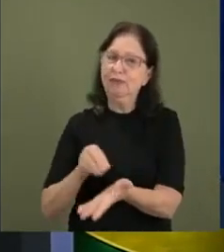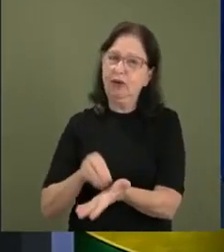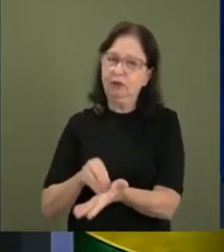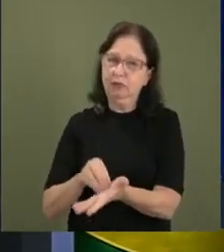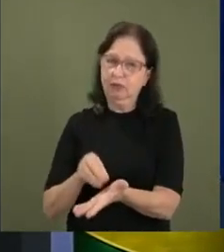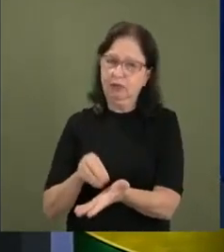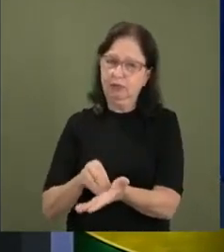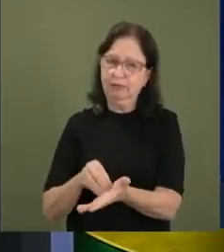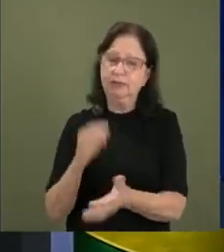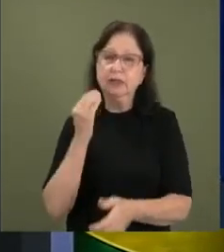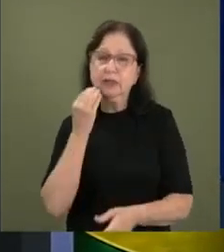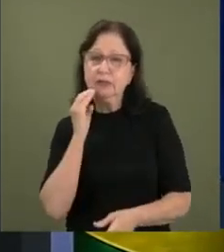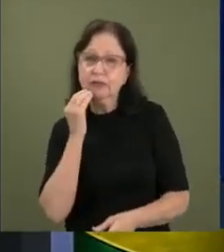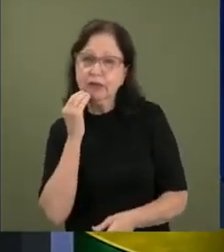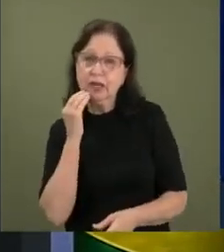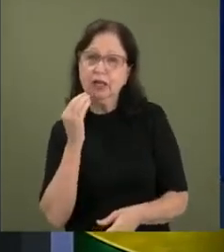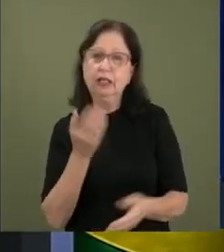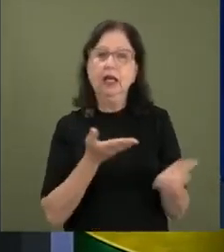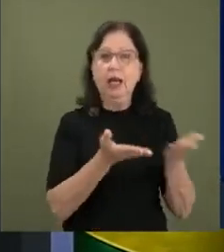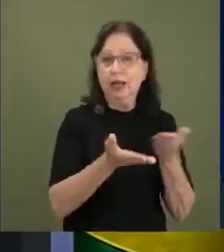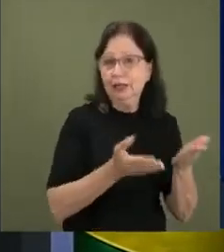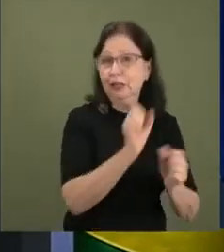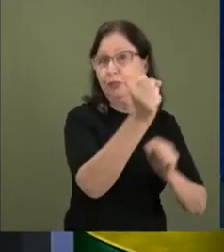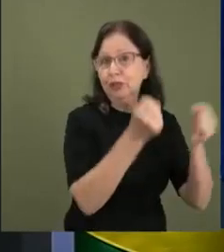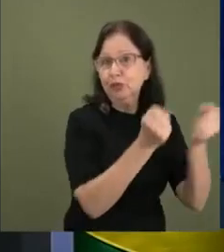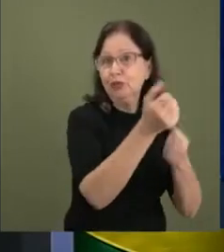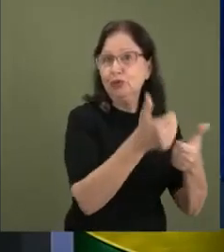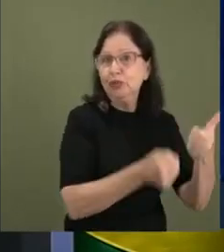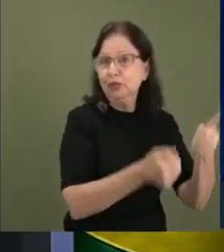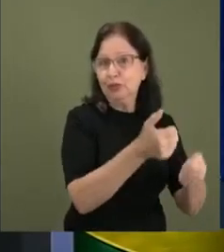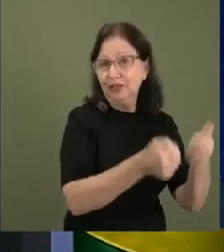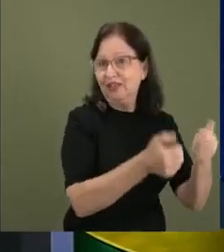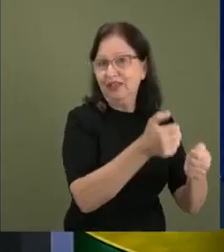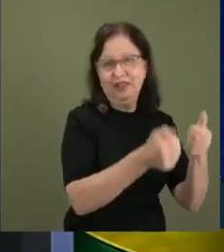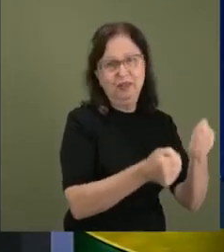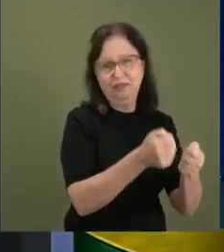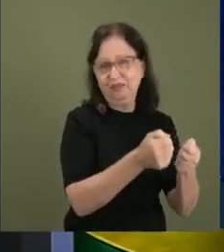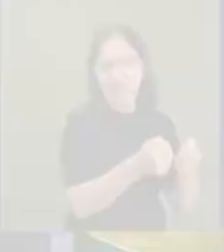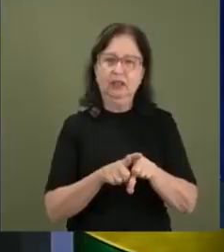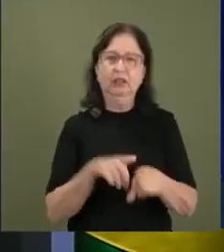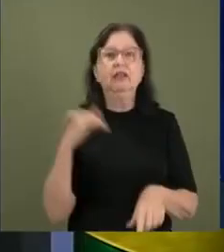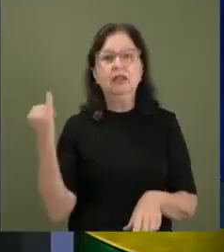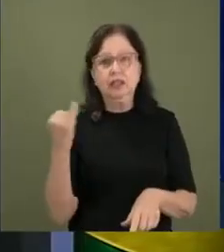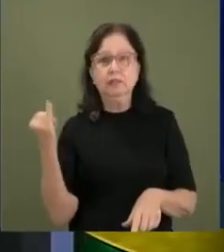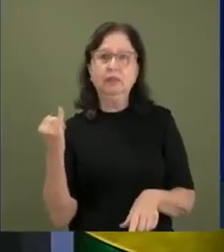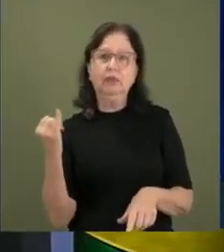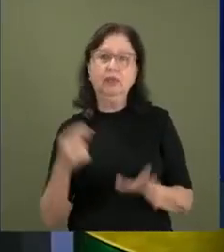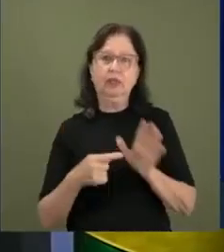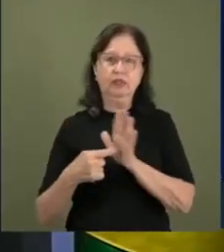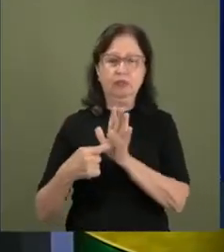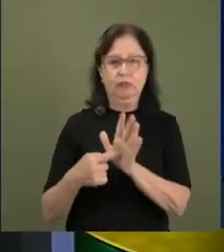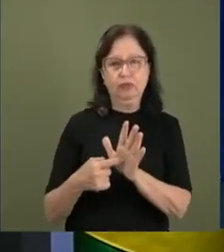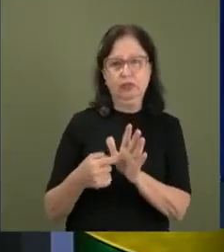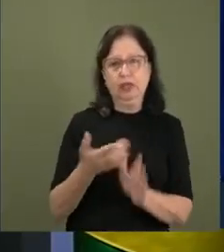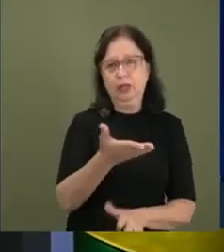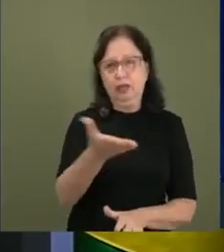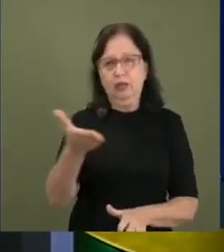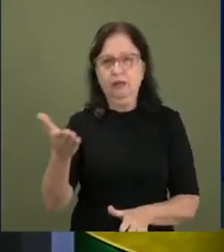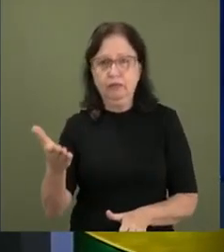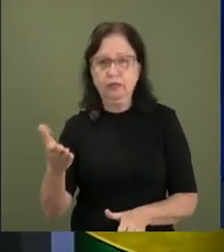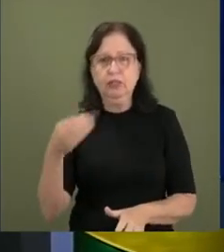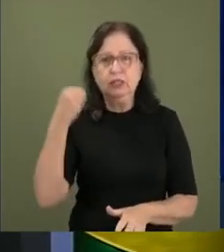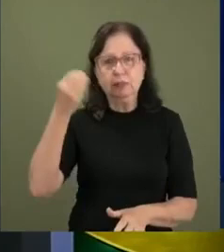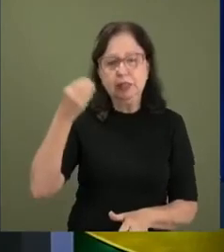atende a indústria brasileira de games do jeito que a gente entende hoje, ela não entende essas necessidades. Do ponto de vista de saúde